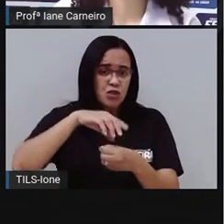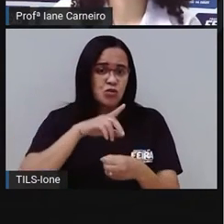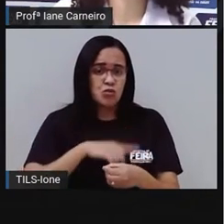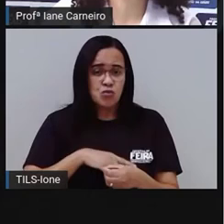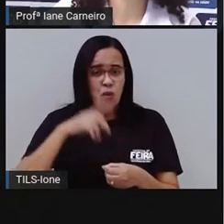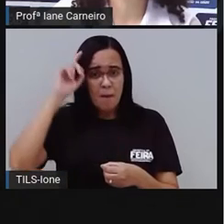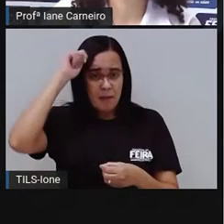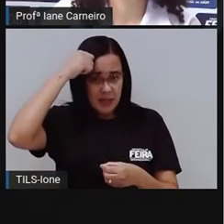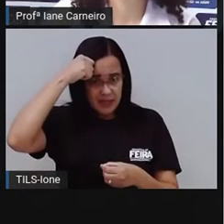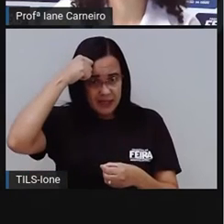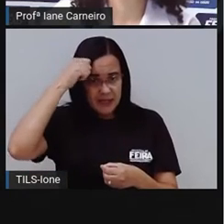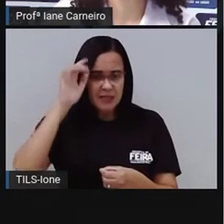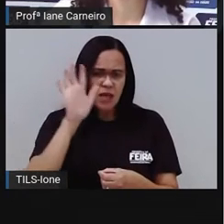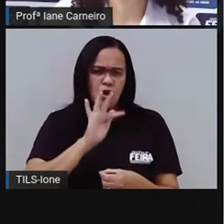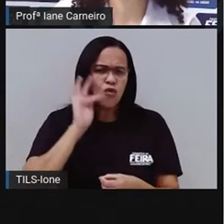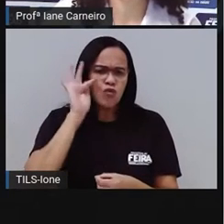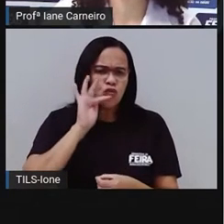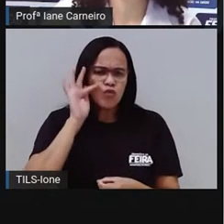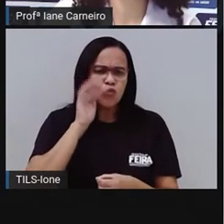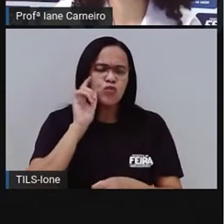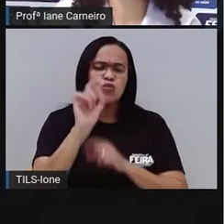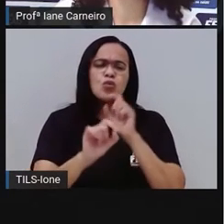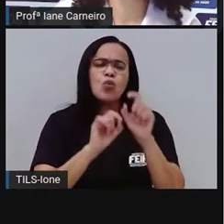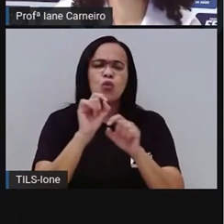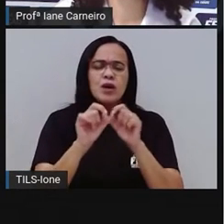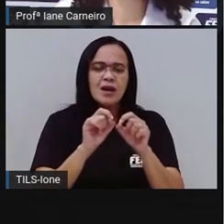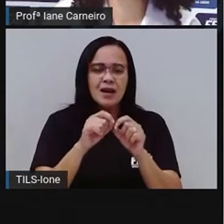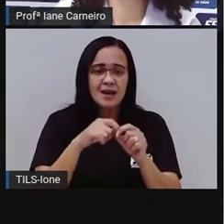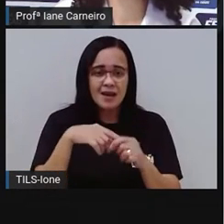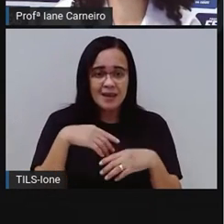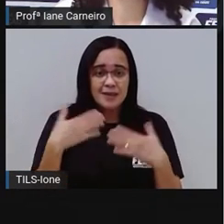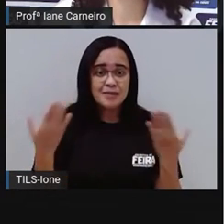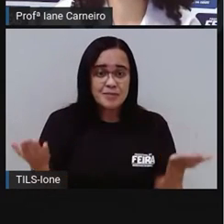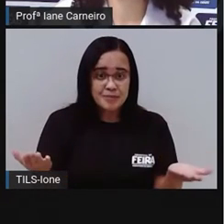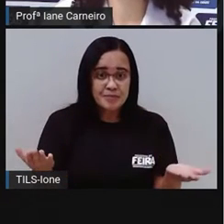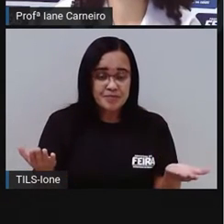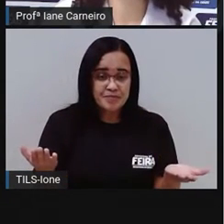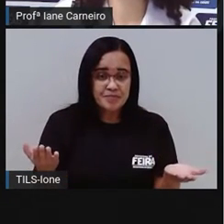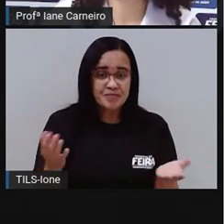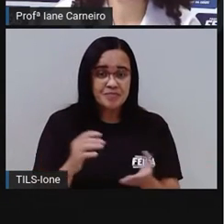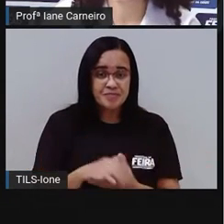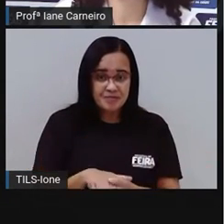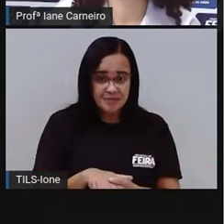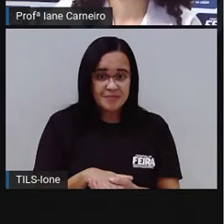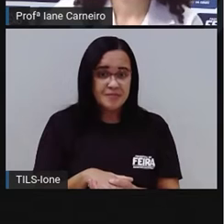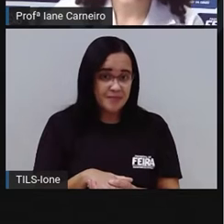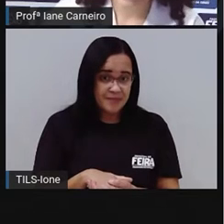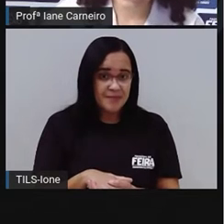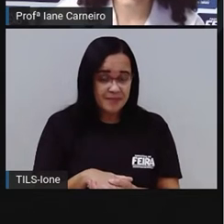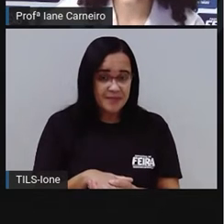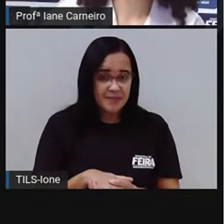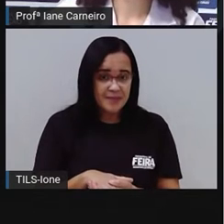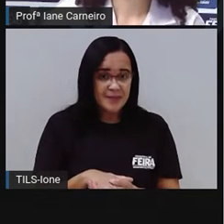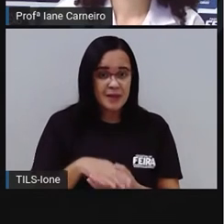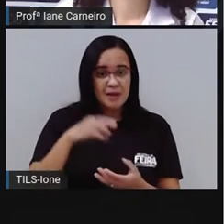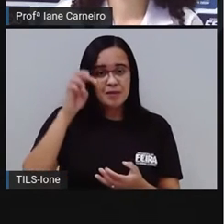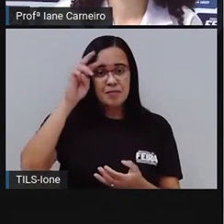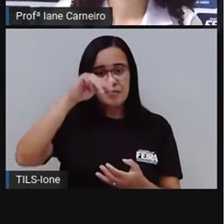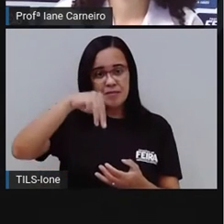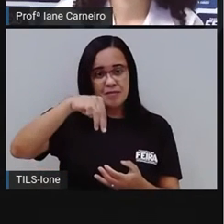Qual o nome deste fruto? Ele é o... Ó, o arimaco será. É o